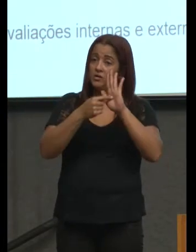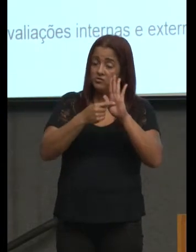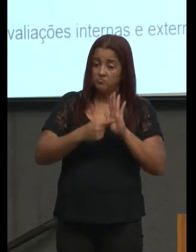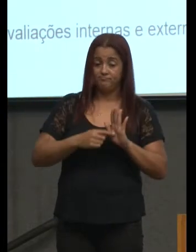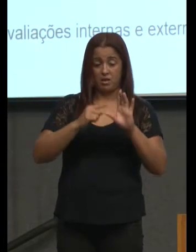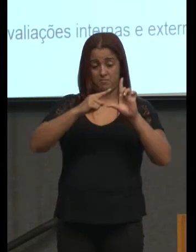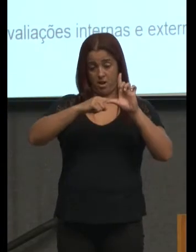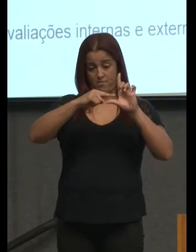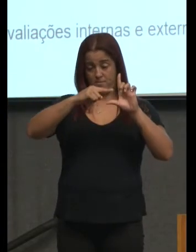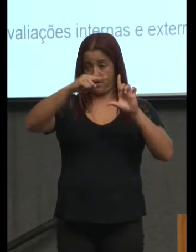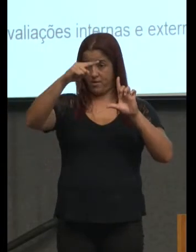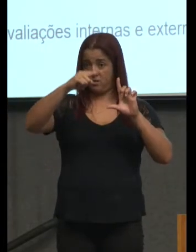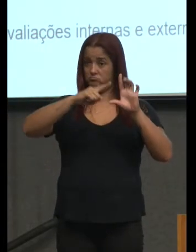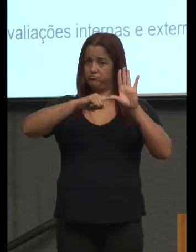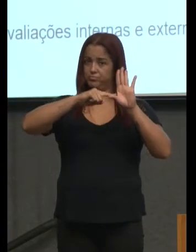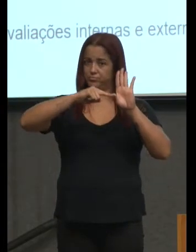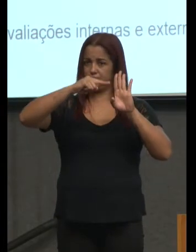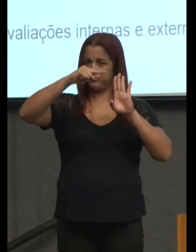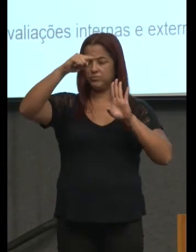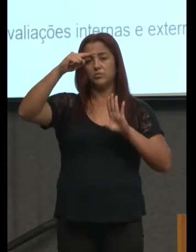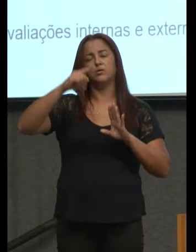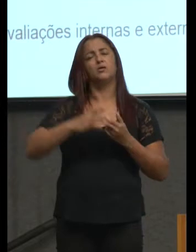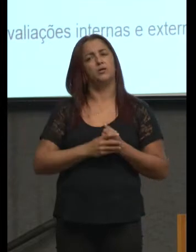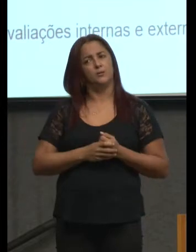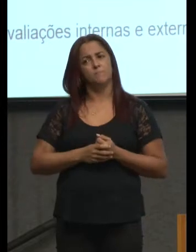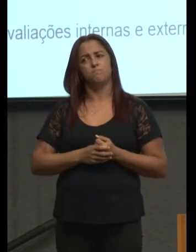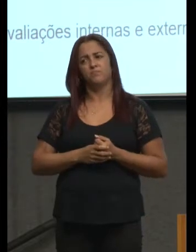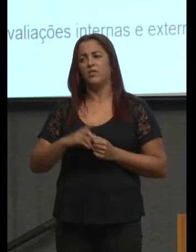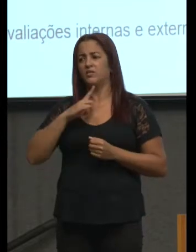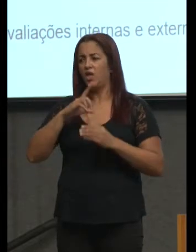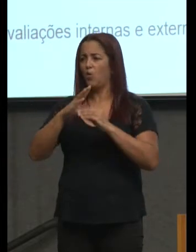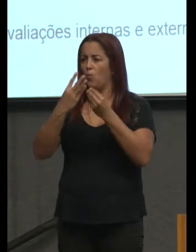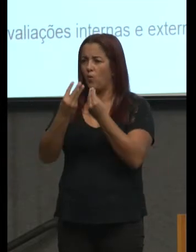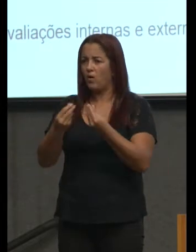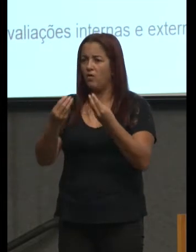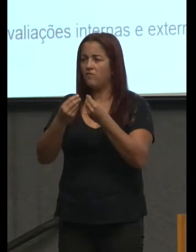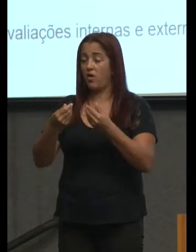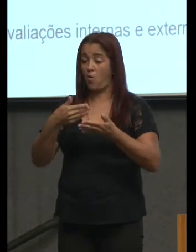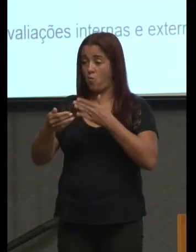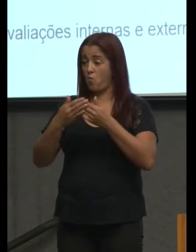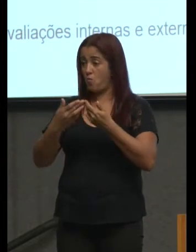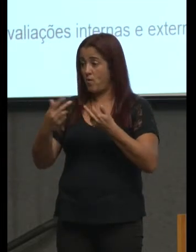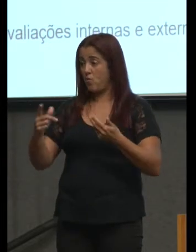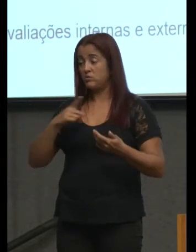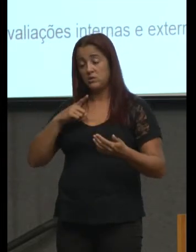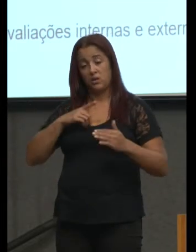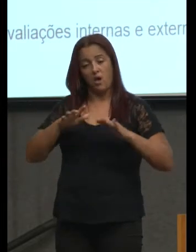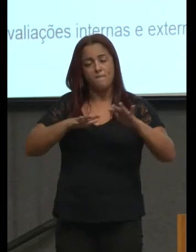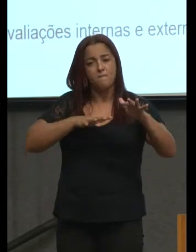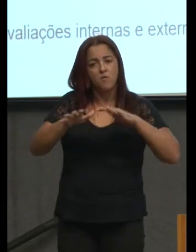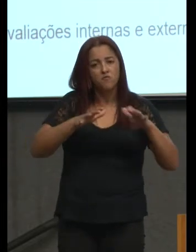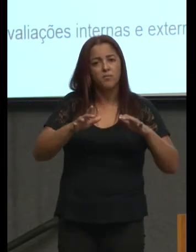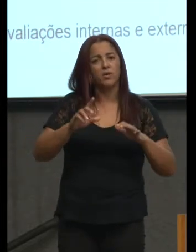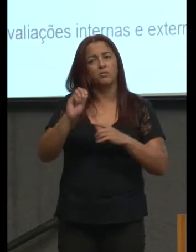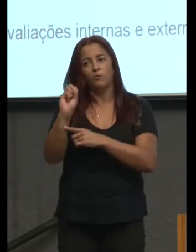coisas que predicam que qualificam que algo está se movendo que algo está acontecendo